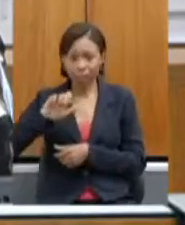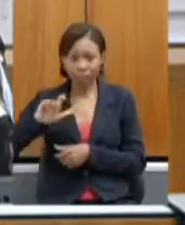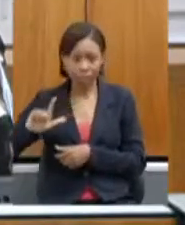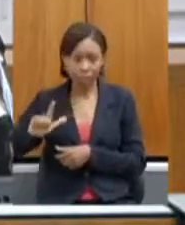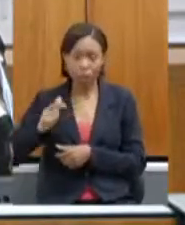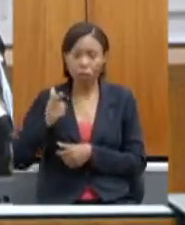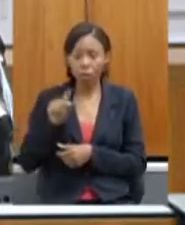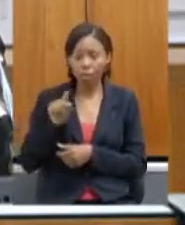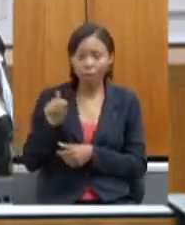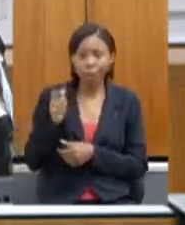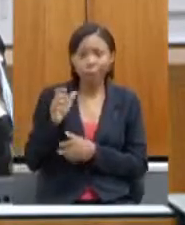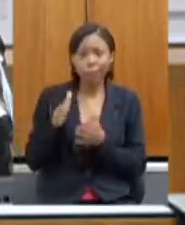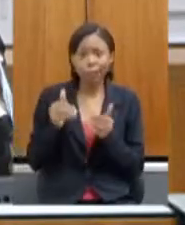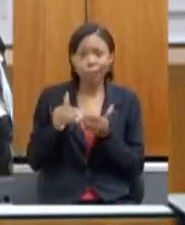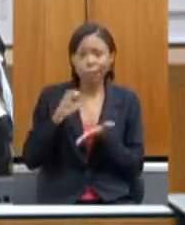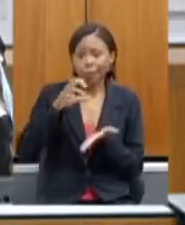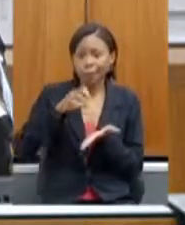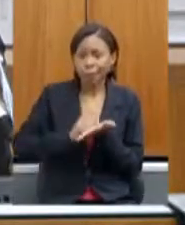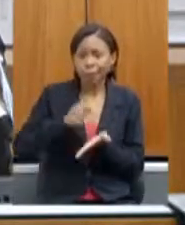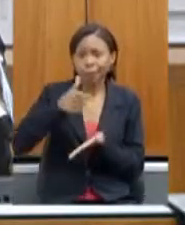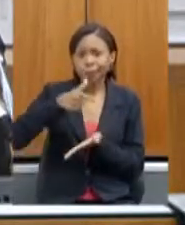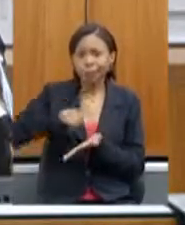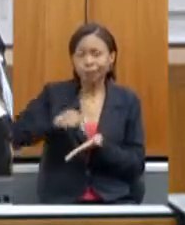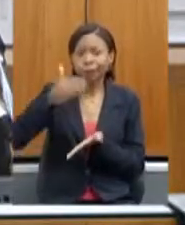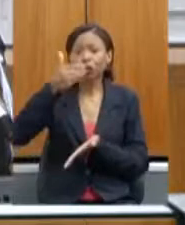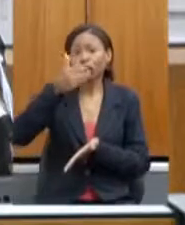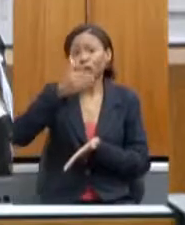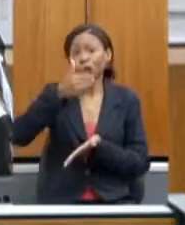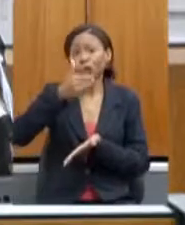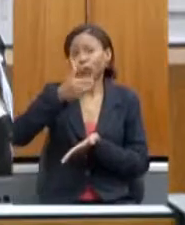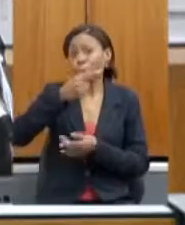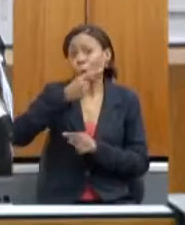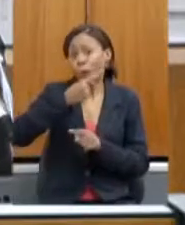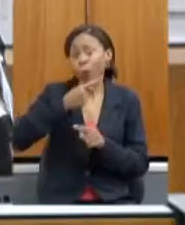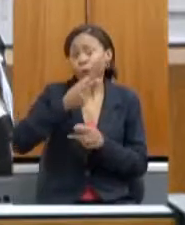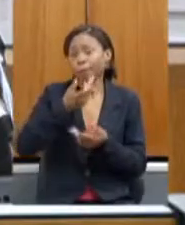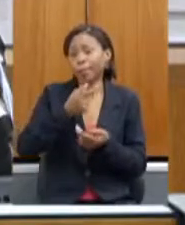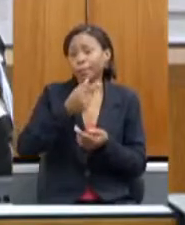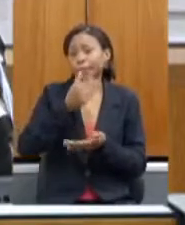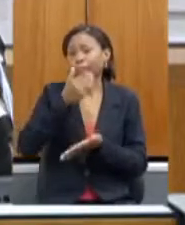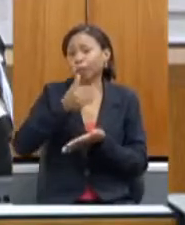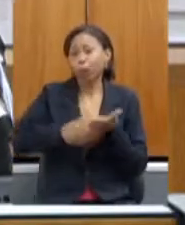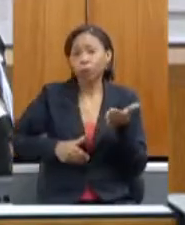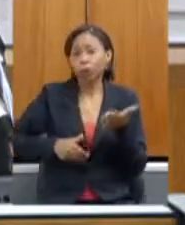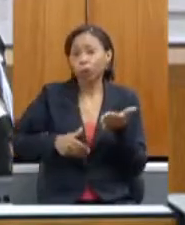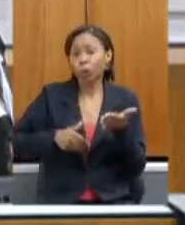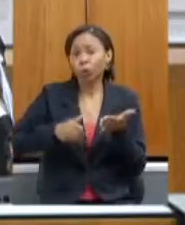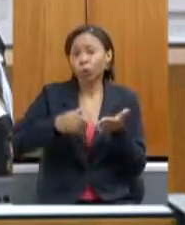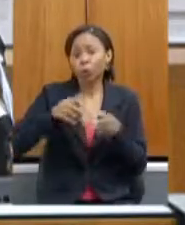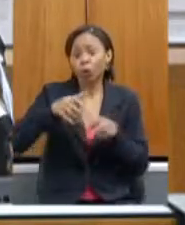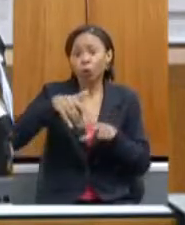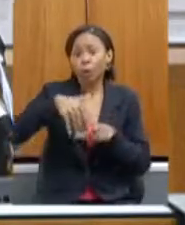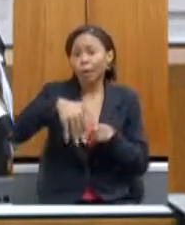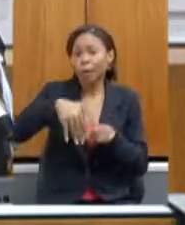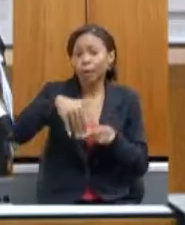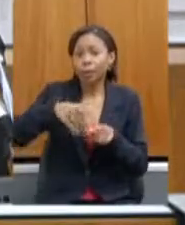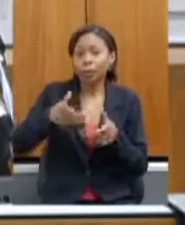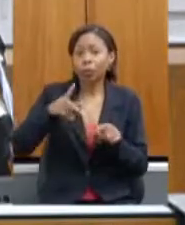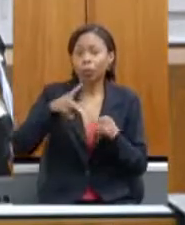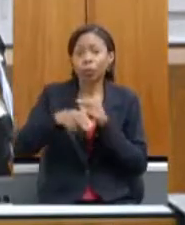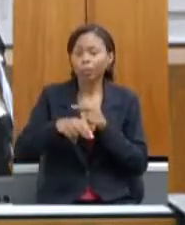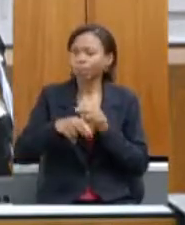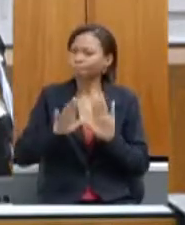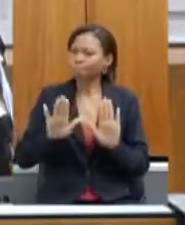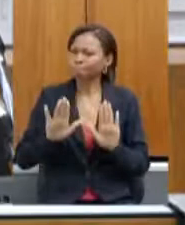exigir e começaram a cortar o desconto de irrigante. Agora, eu cumpro observar que o desconto para o irrigante, ele é uma lei aprovada,